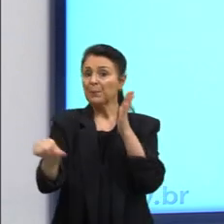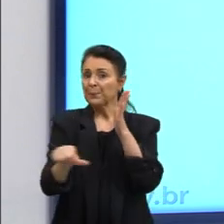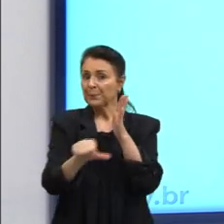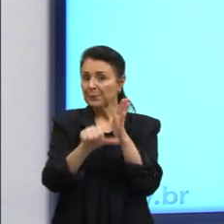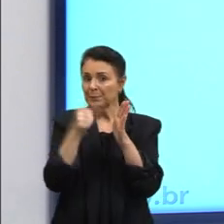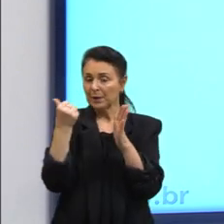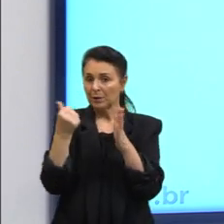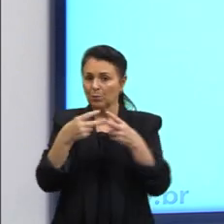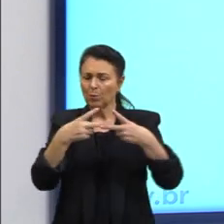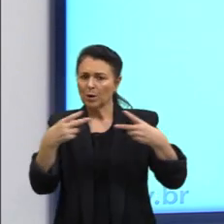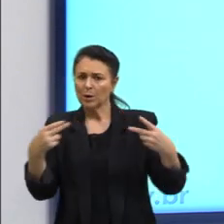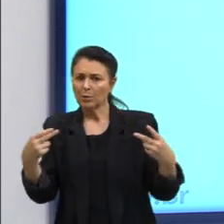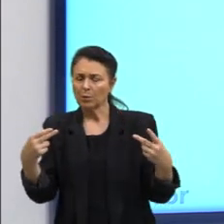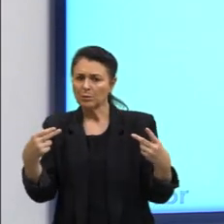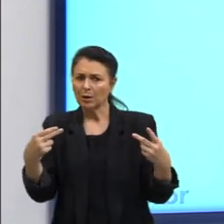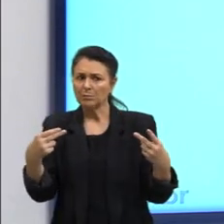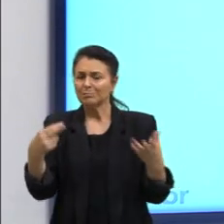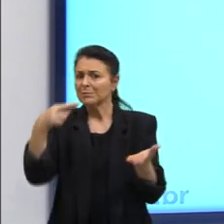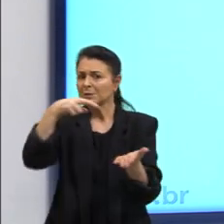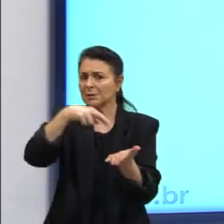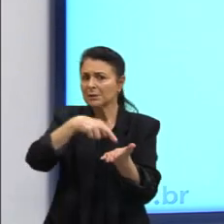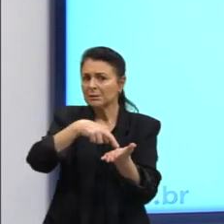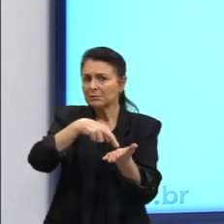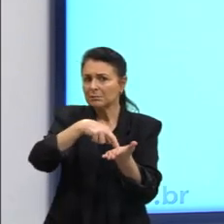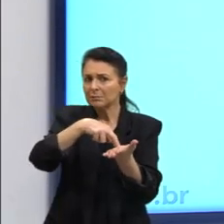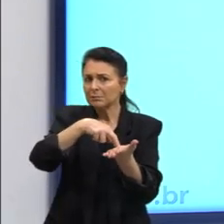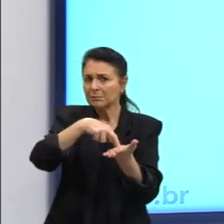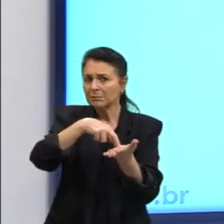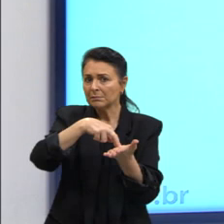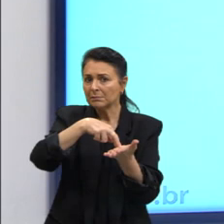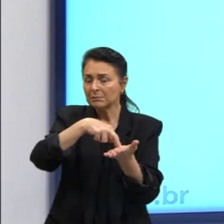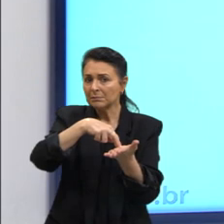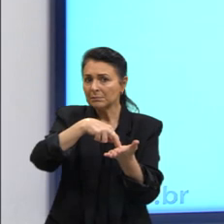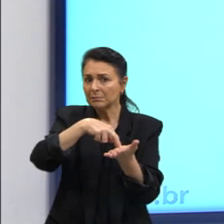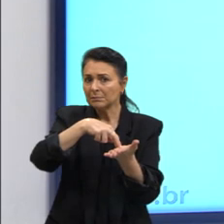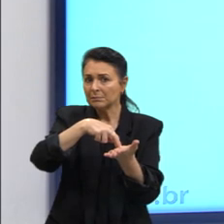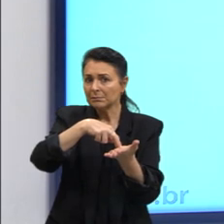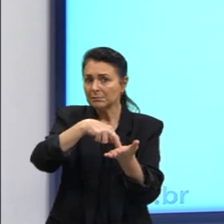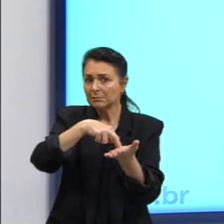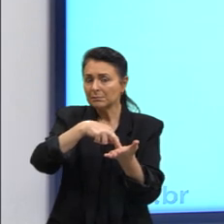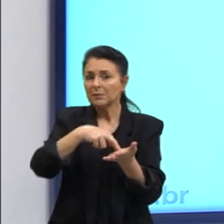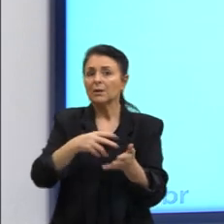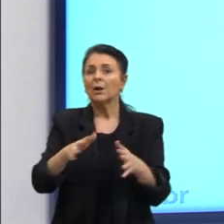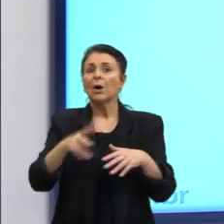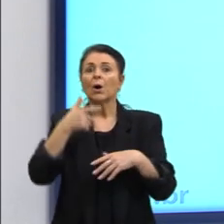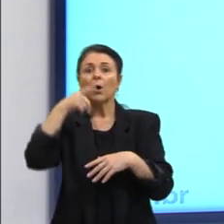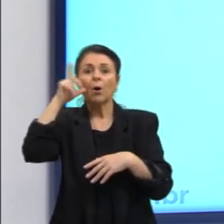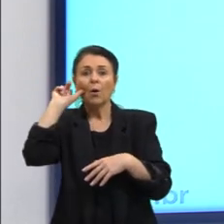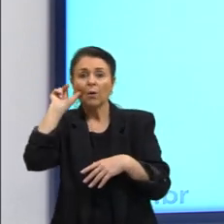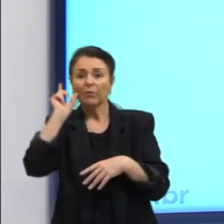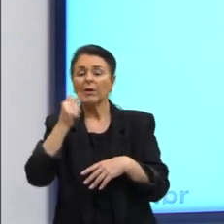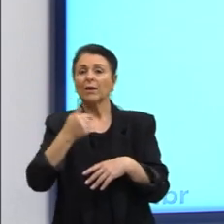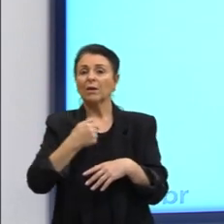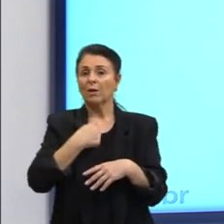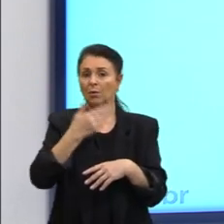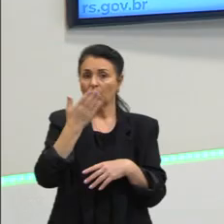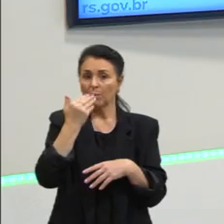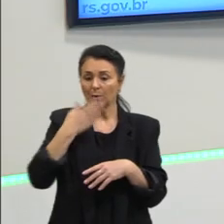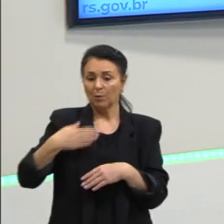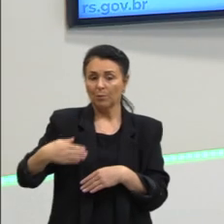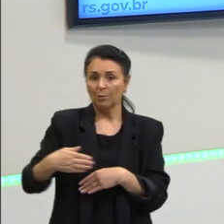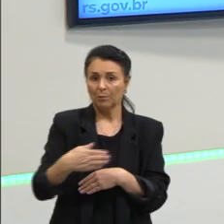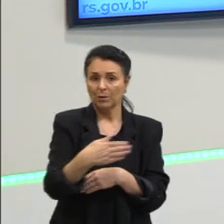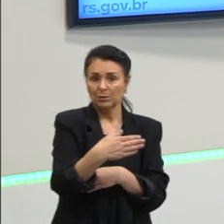Ayer comi Un pez Então Ontem eu comi Um peixe